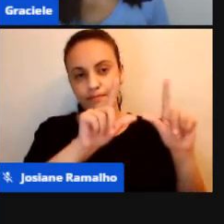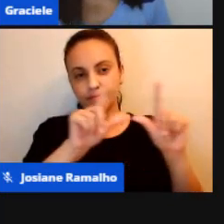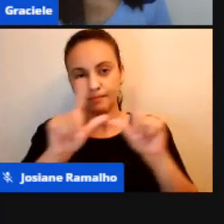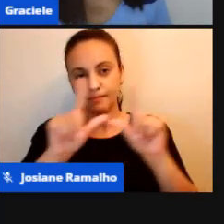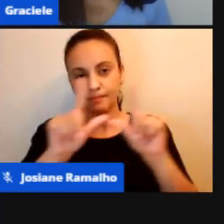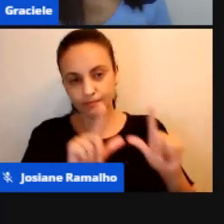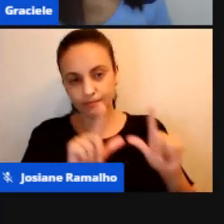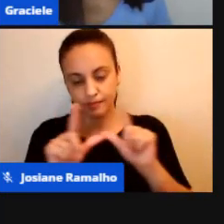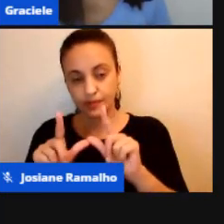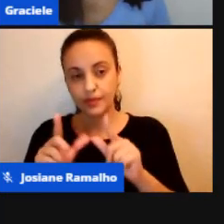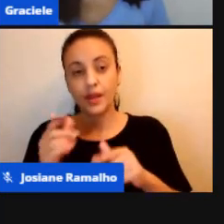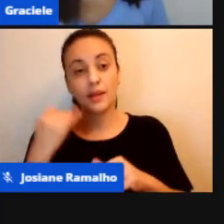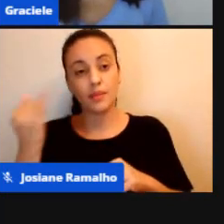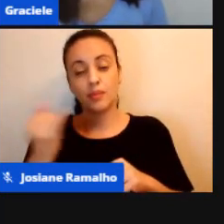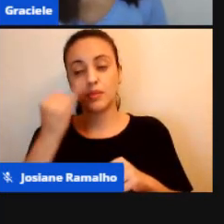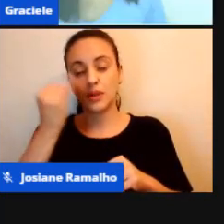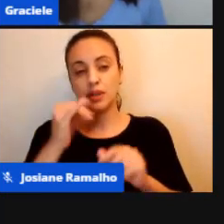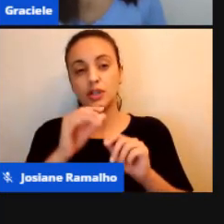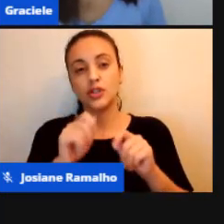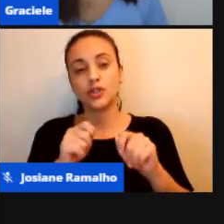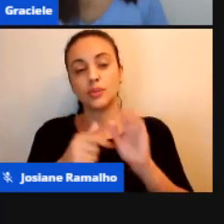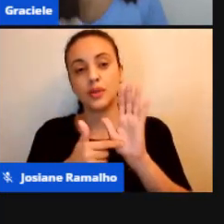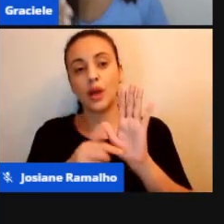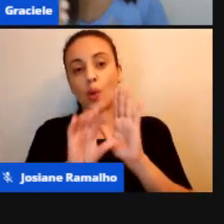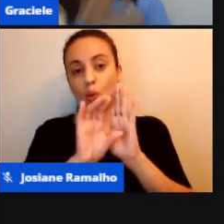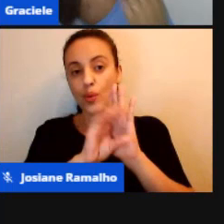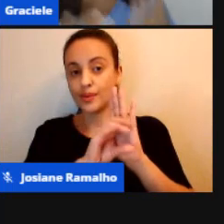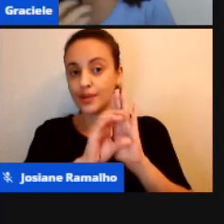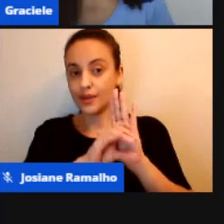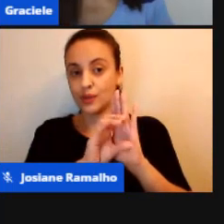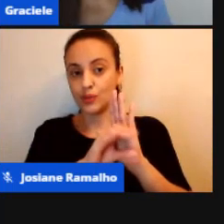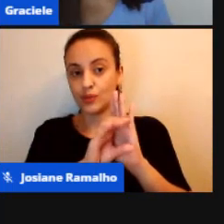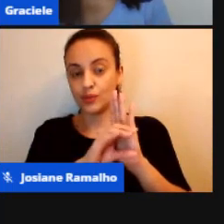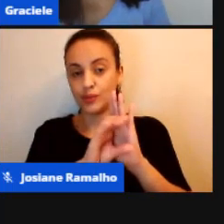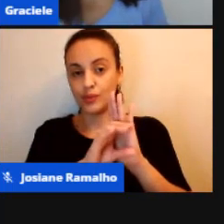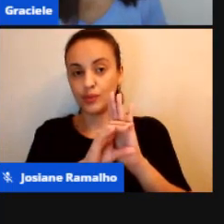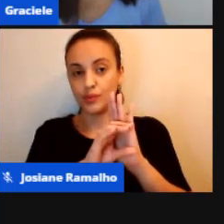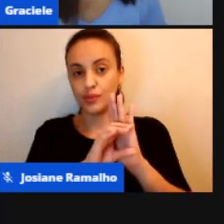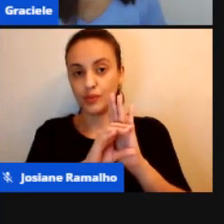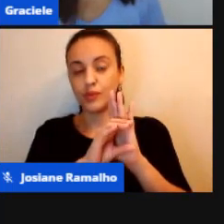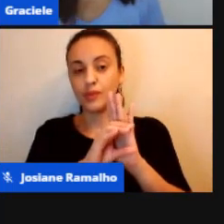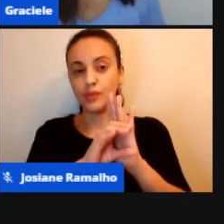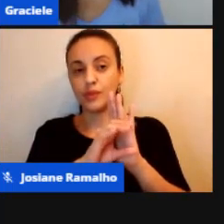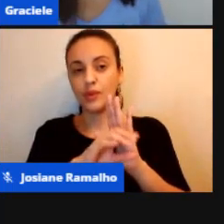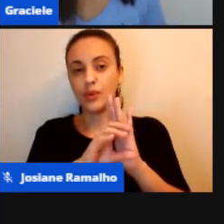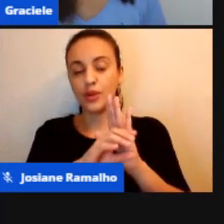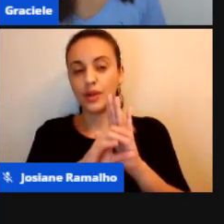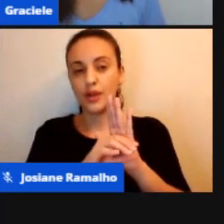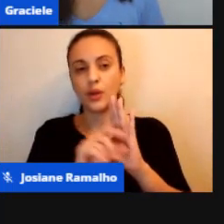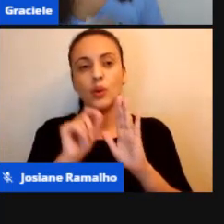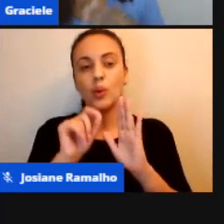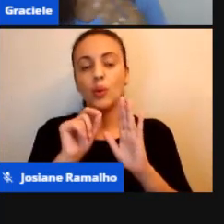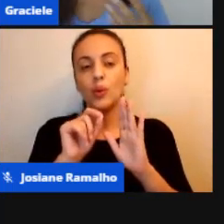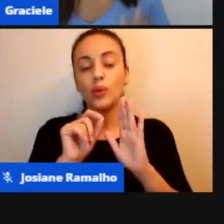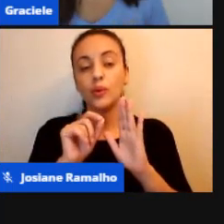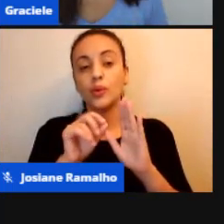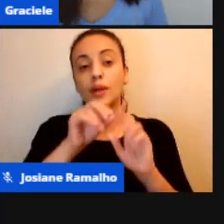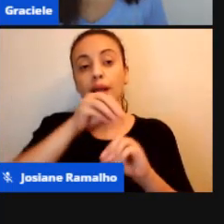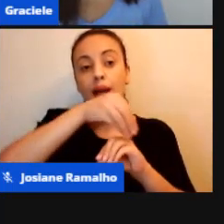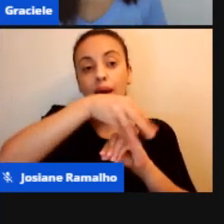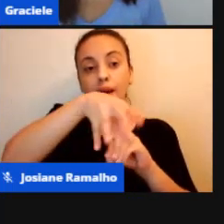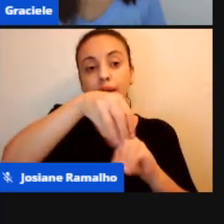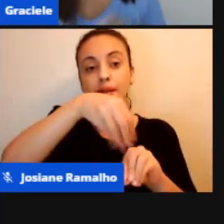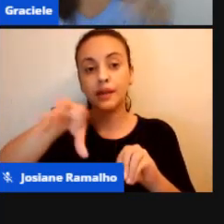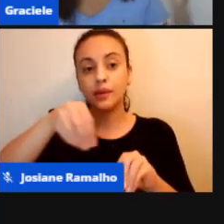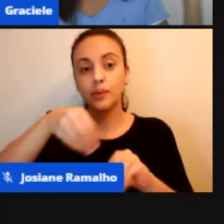importante conceituar aquilo que você está passando para o teu aluno. E aí ali você